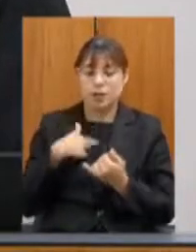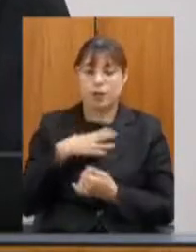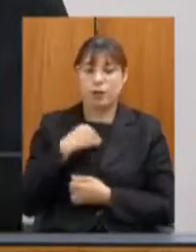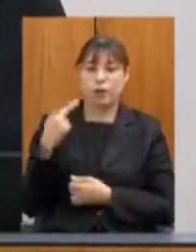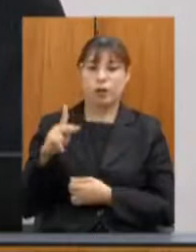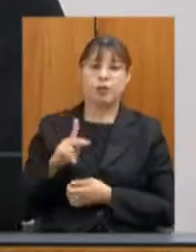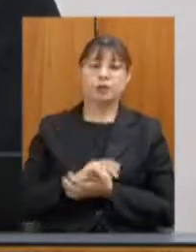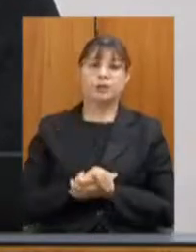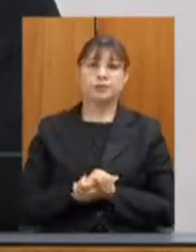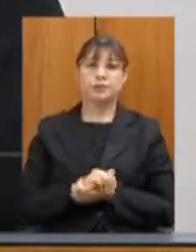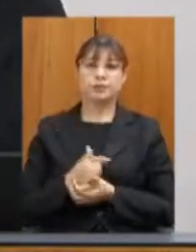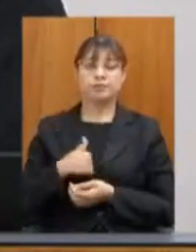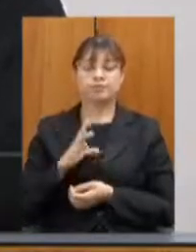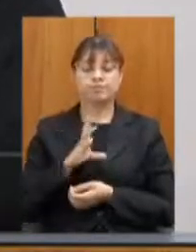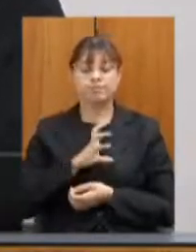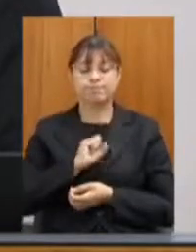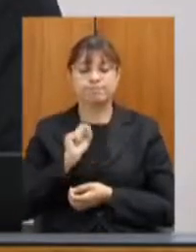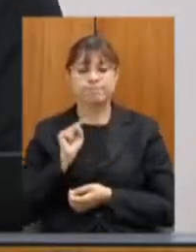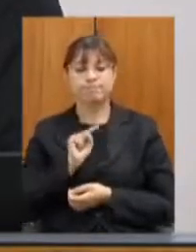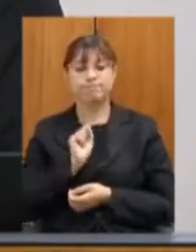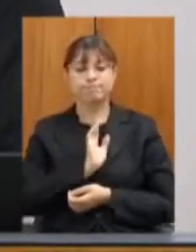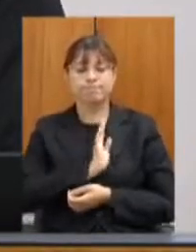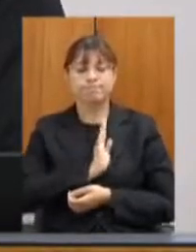E eu amei de todo o coração.